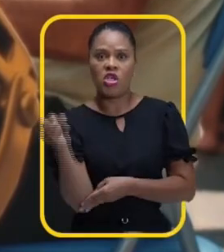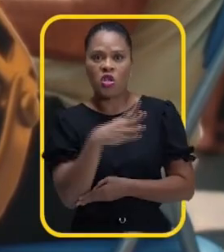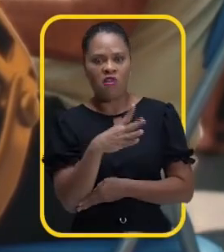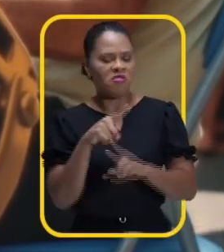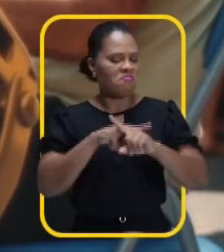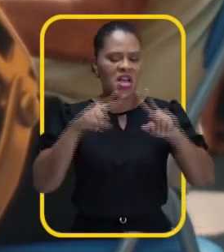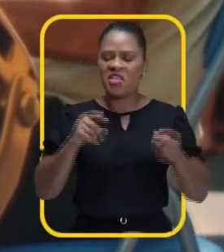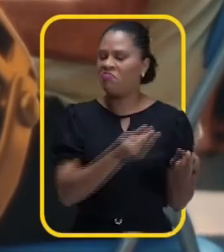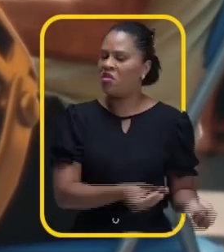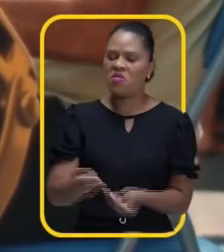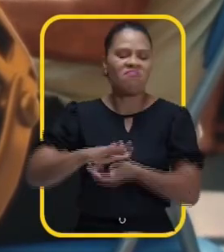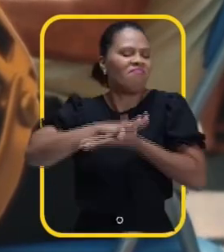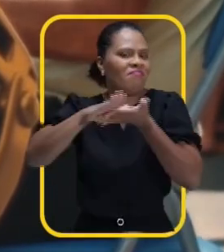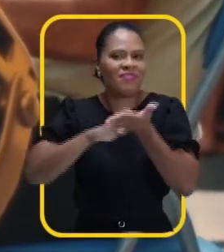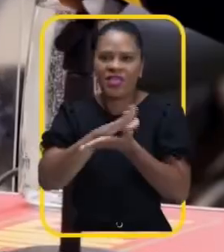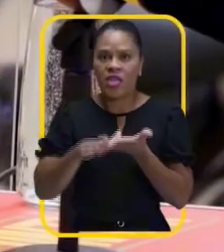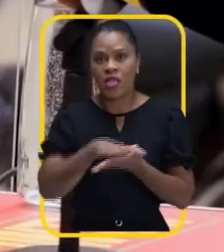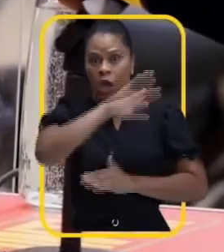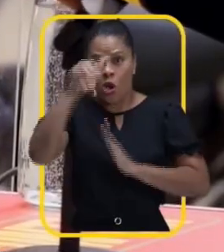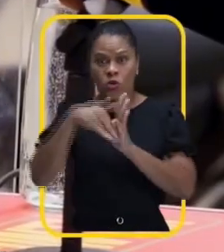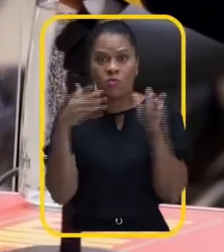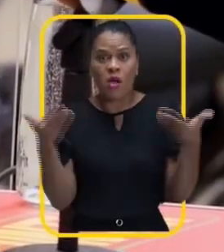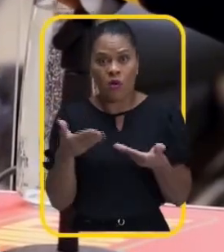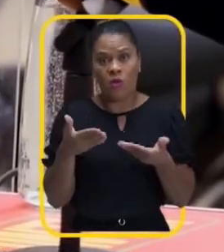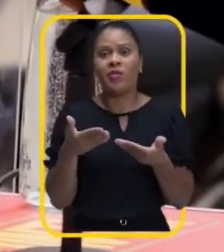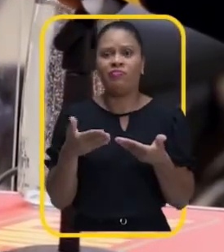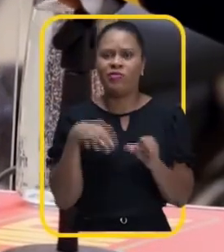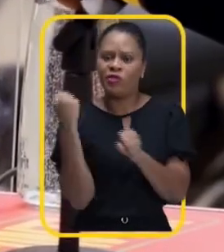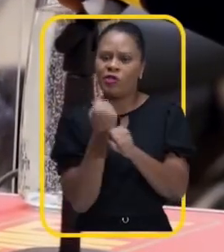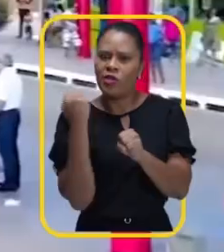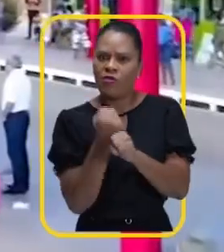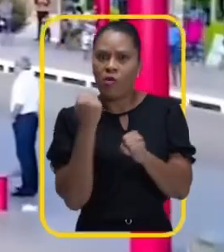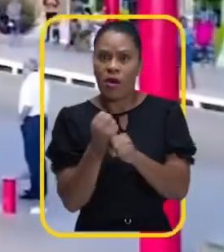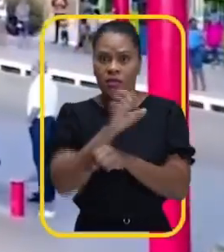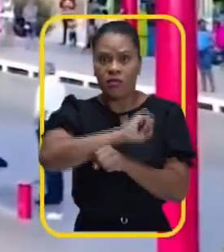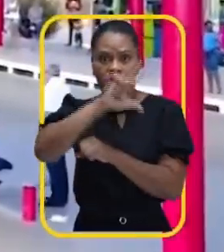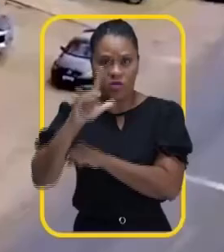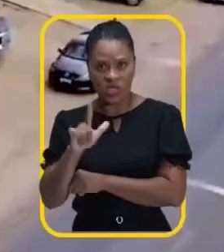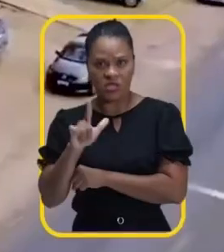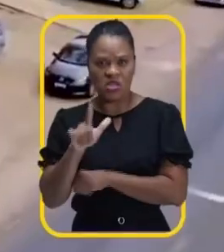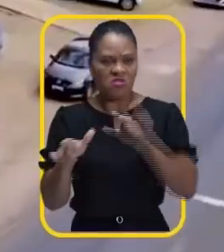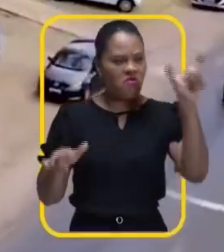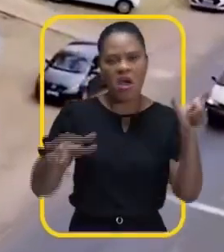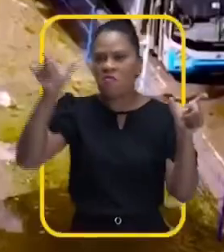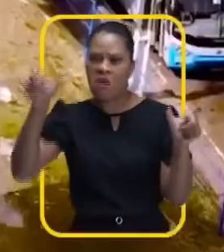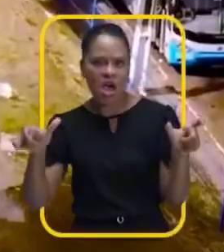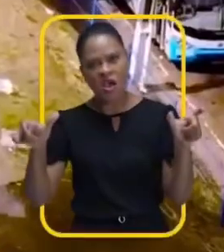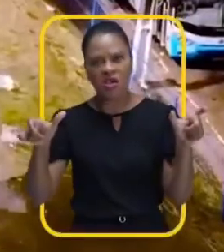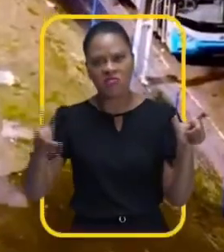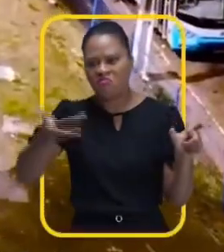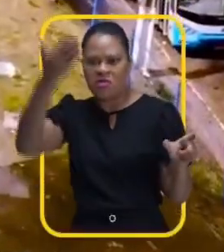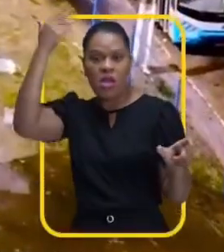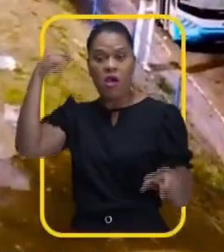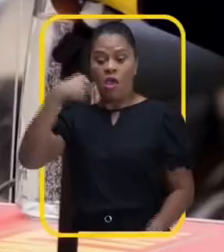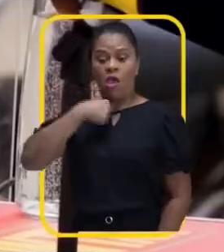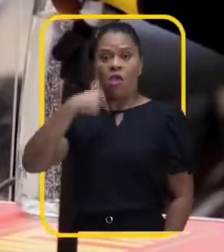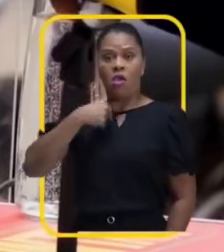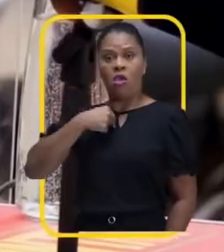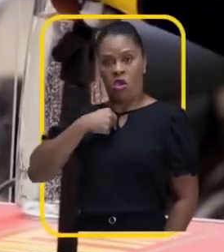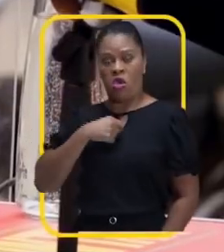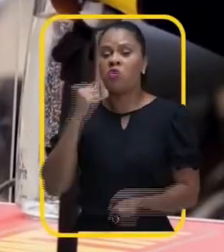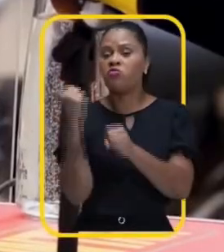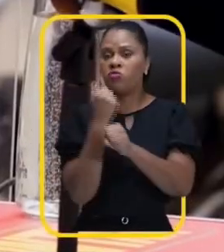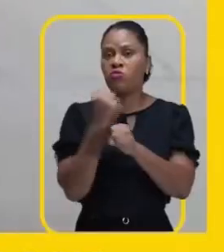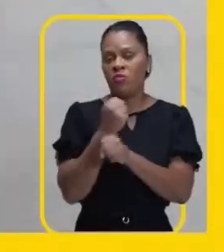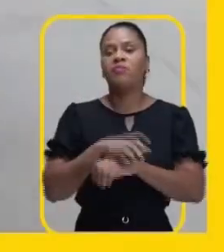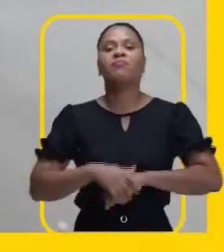novos terminais de integração, não entregou nenhum. A última vez que um terminal de integração foi reformado em São Luís, não foi por ele nem pelo prefeito Passu. Foi reformado por mim,